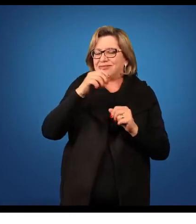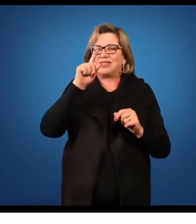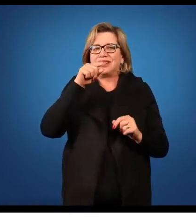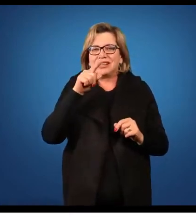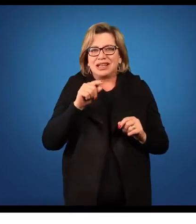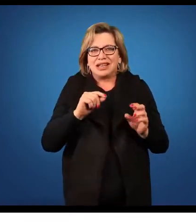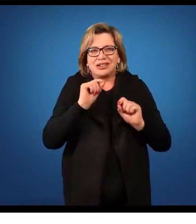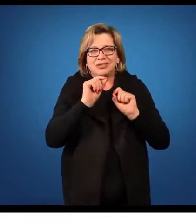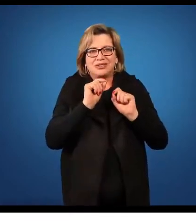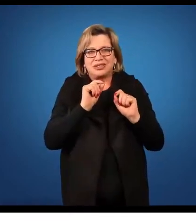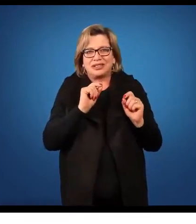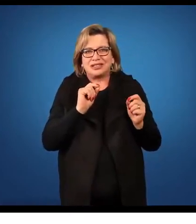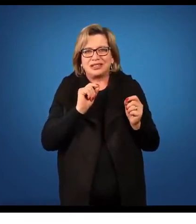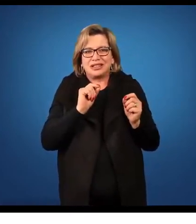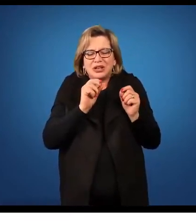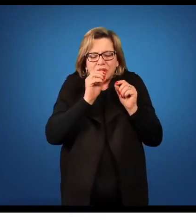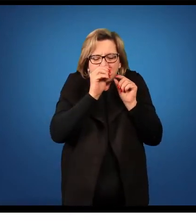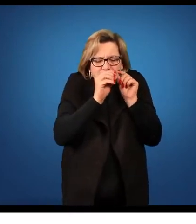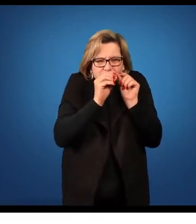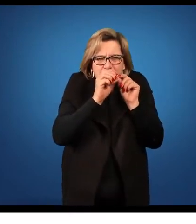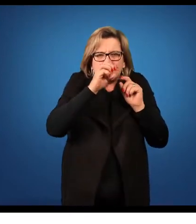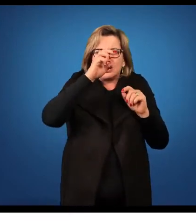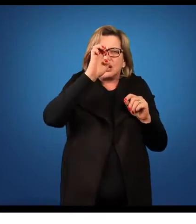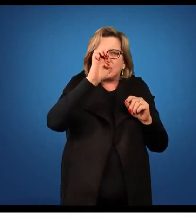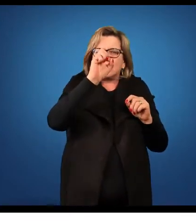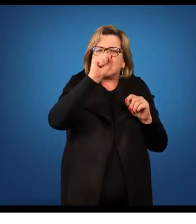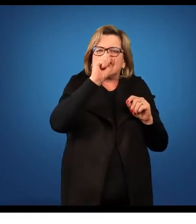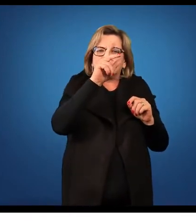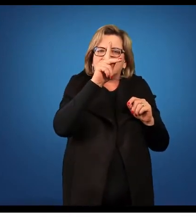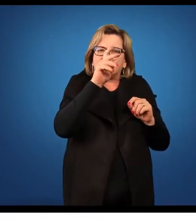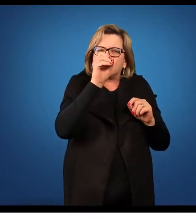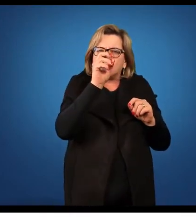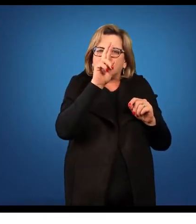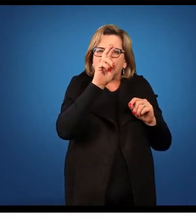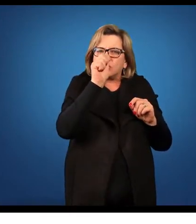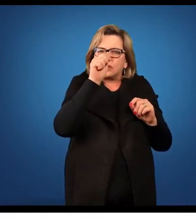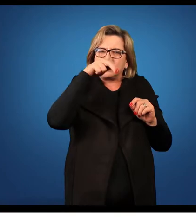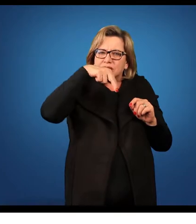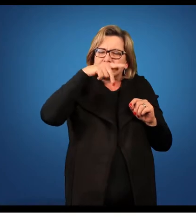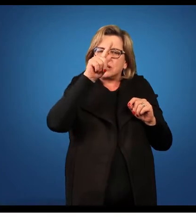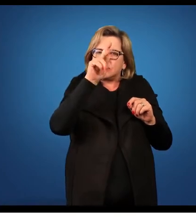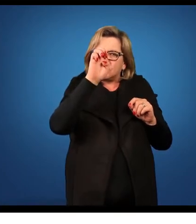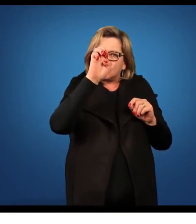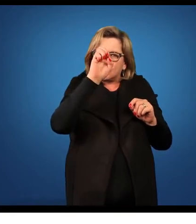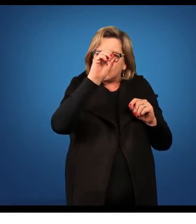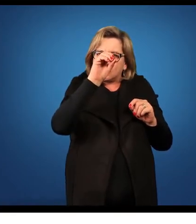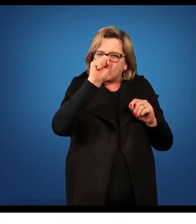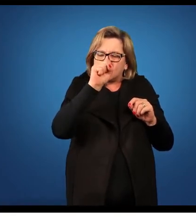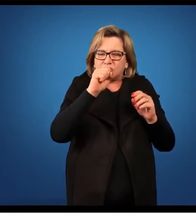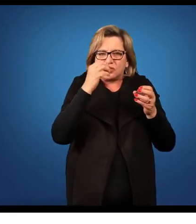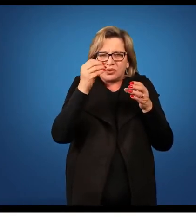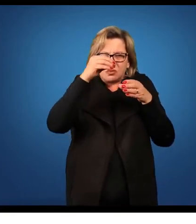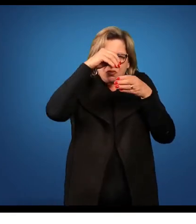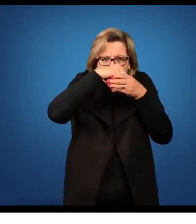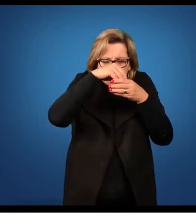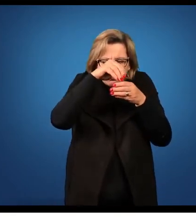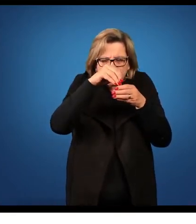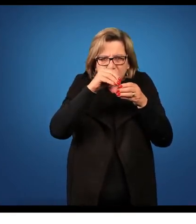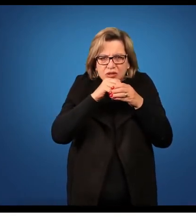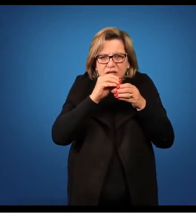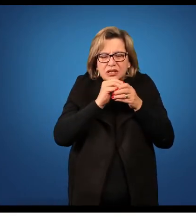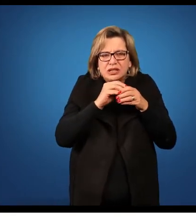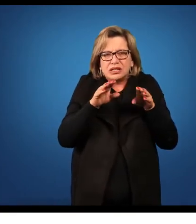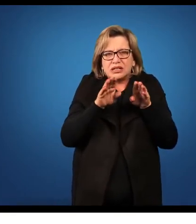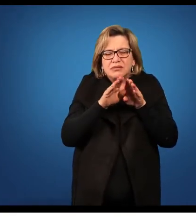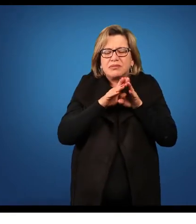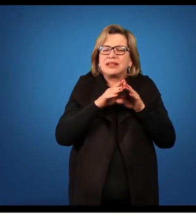esporanjos, no caso, os microsporanjos, todos agrupados numa estrutura que é chamada de estróbilo e